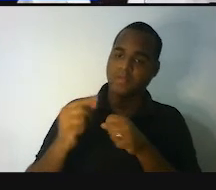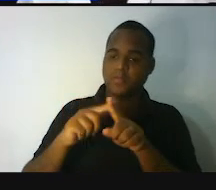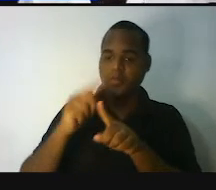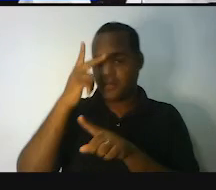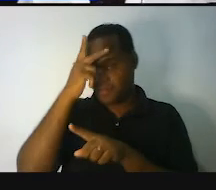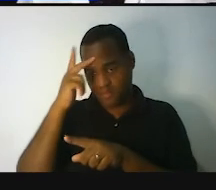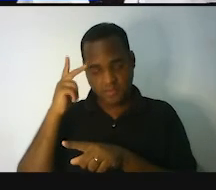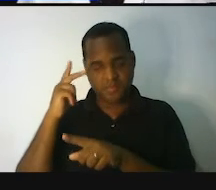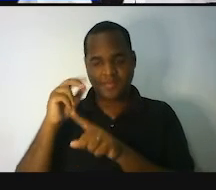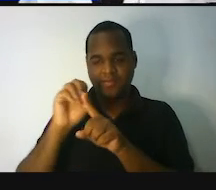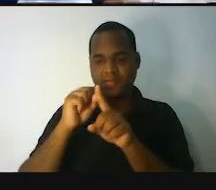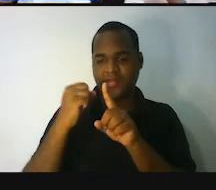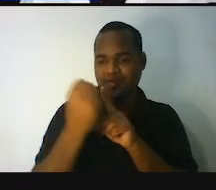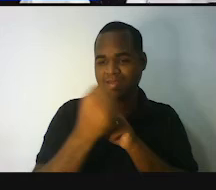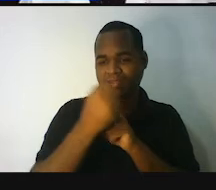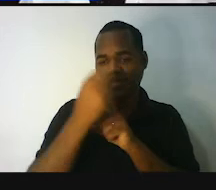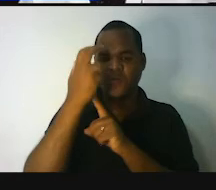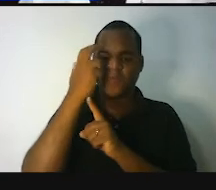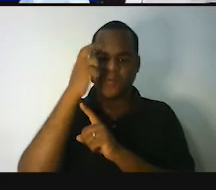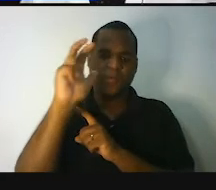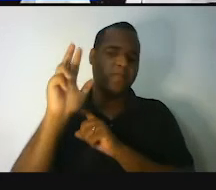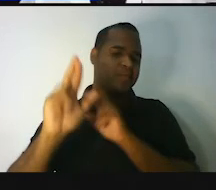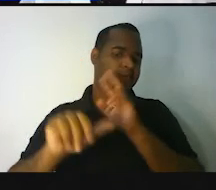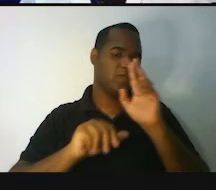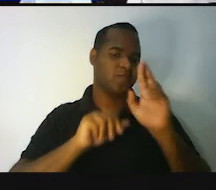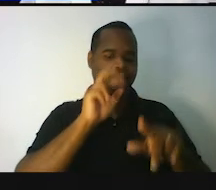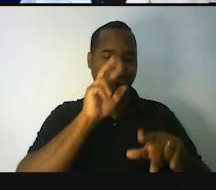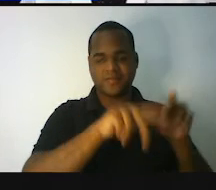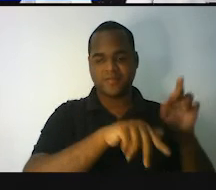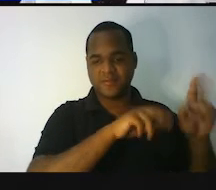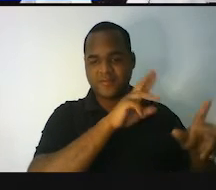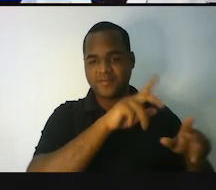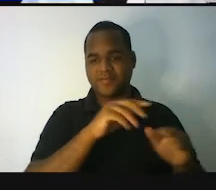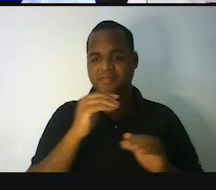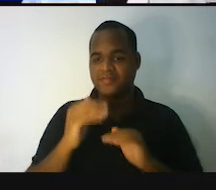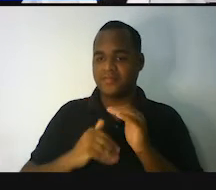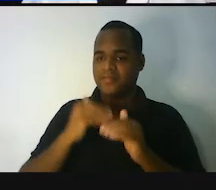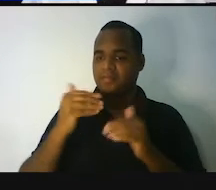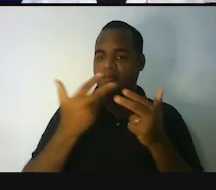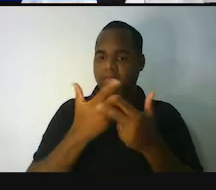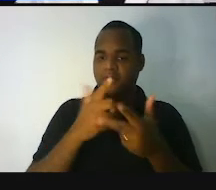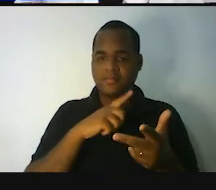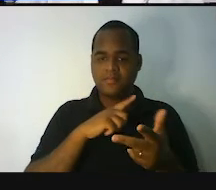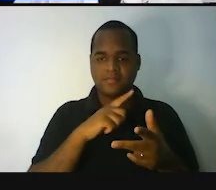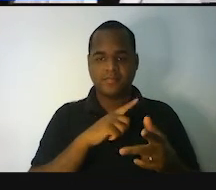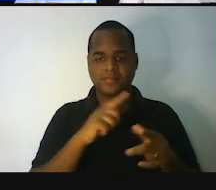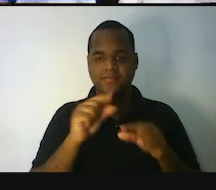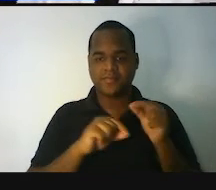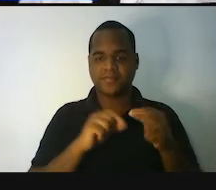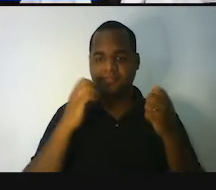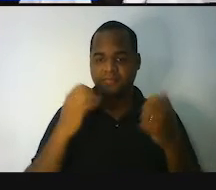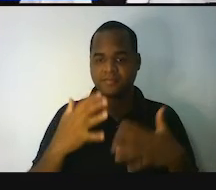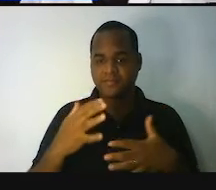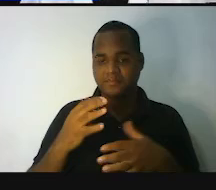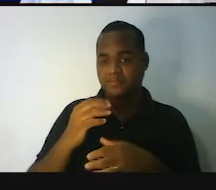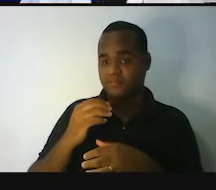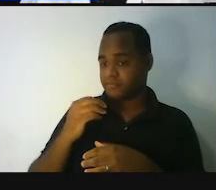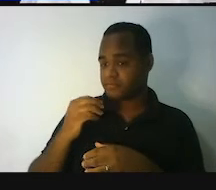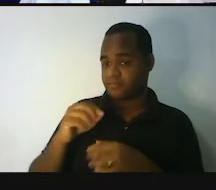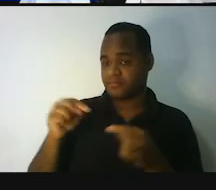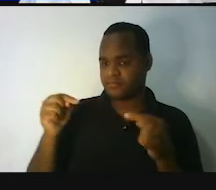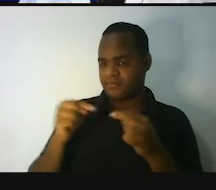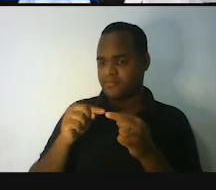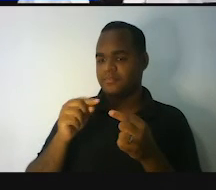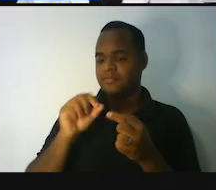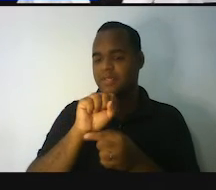civilizações de culturas diferentes foram desenvolvendo, de sua maneira, o seu sistema de medida.